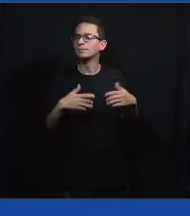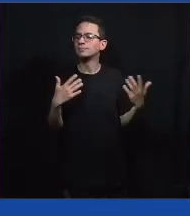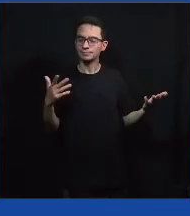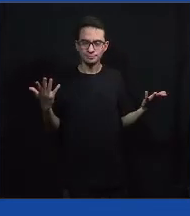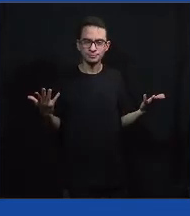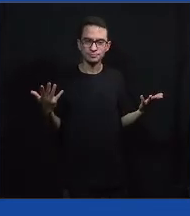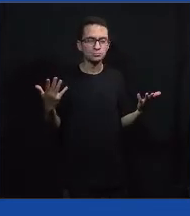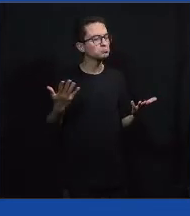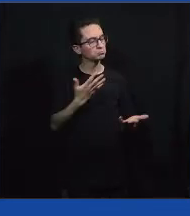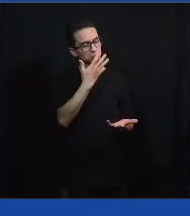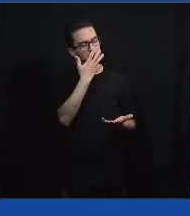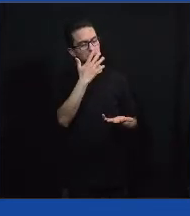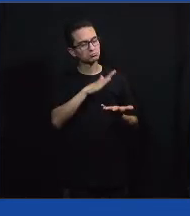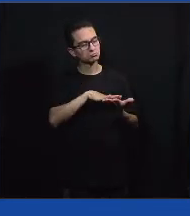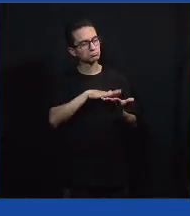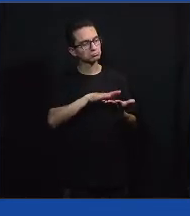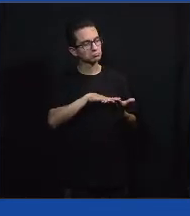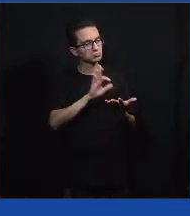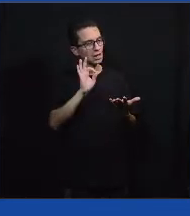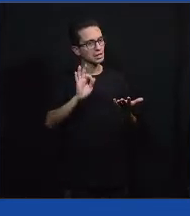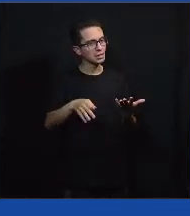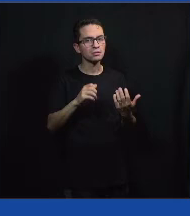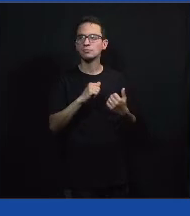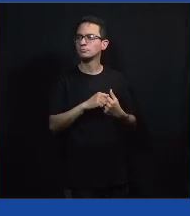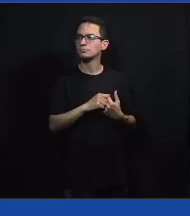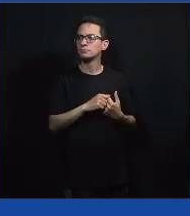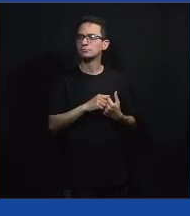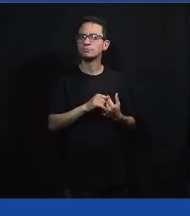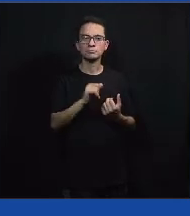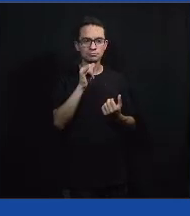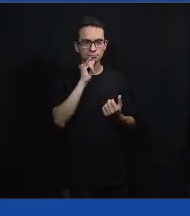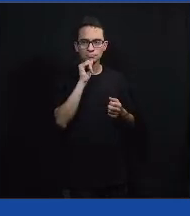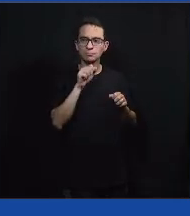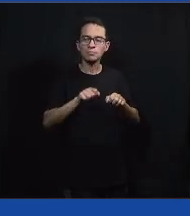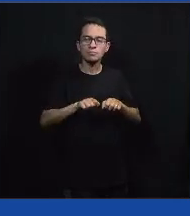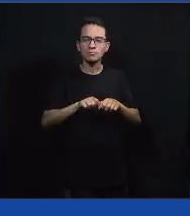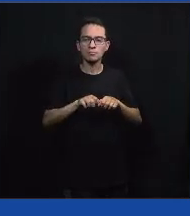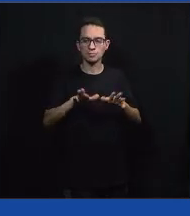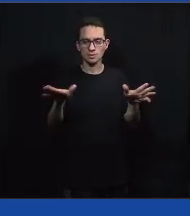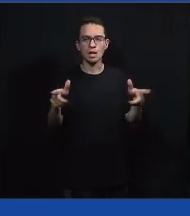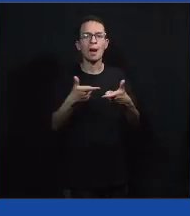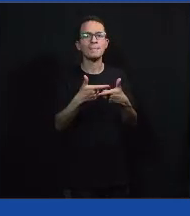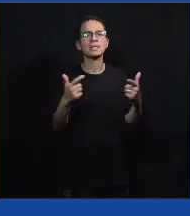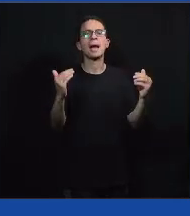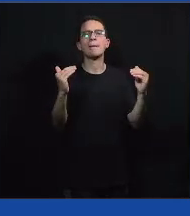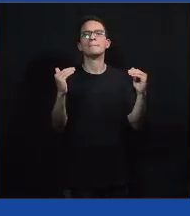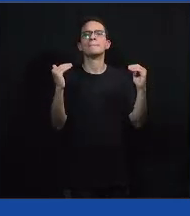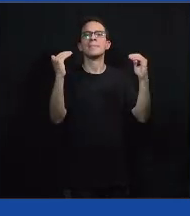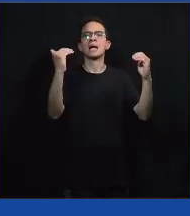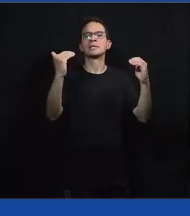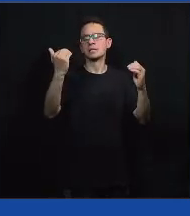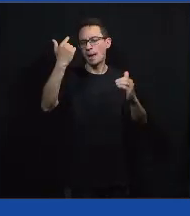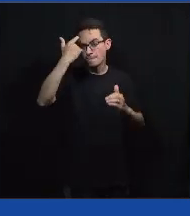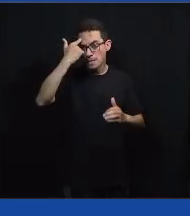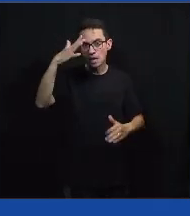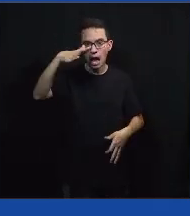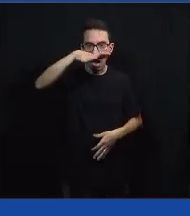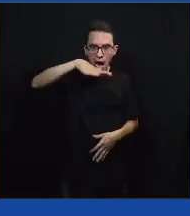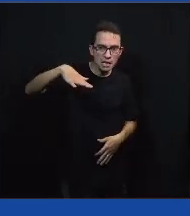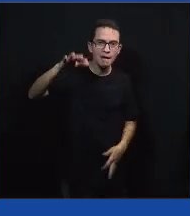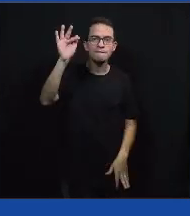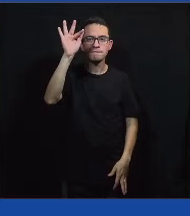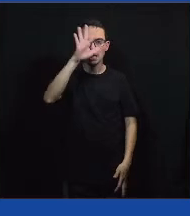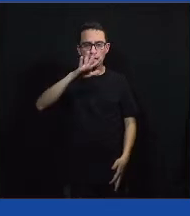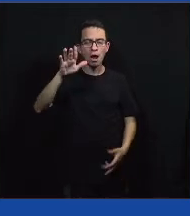Boa. Eu acho que aqui até a gente pode tentar expandir um pouquinho, além de, enfim, a gente pensar na esfera federal, estadual,